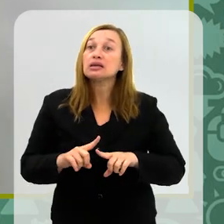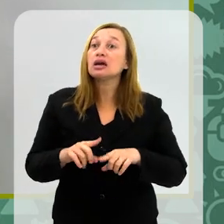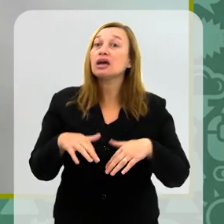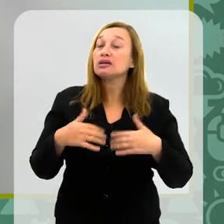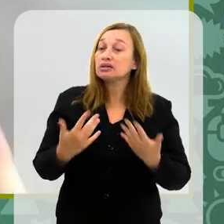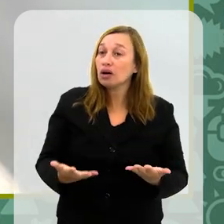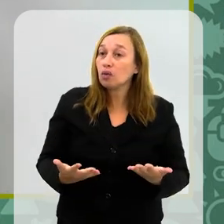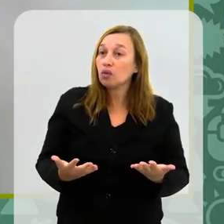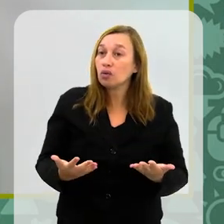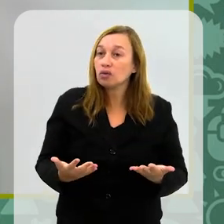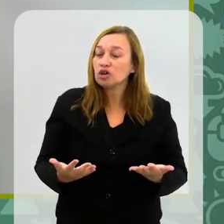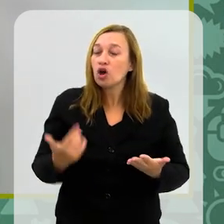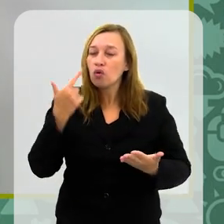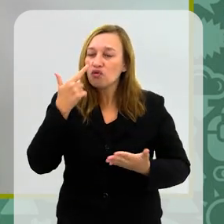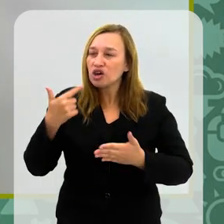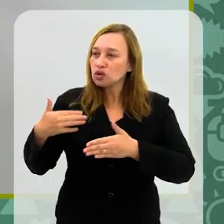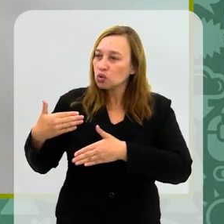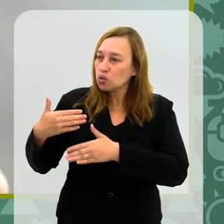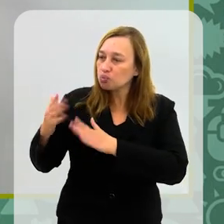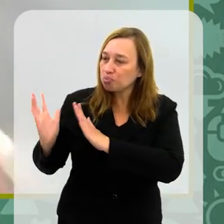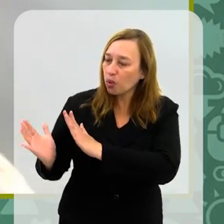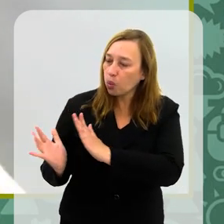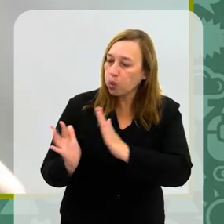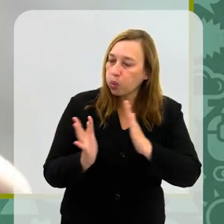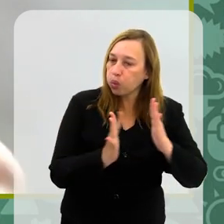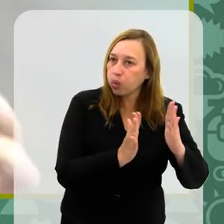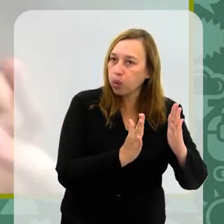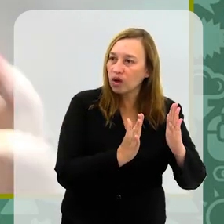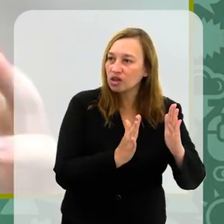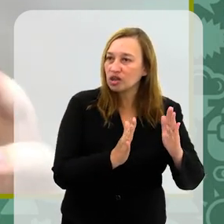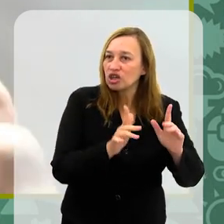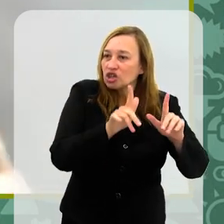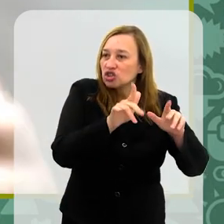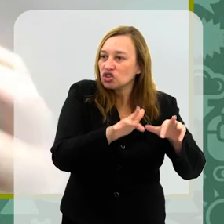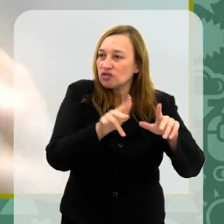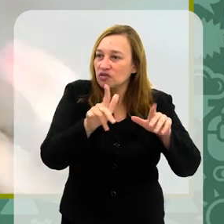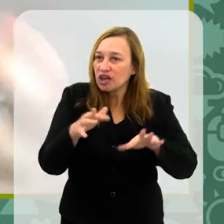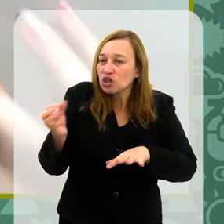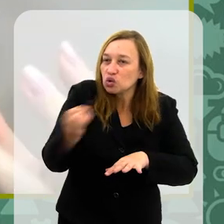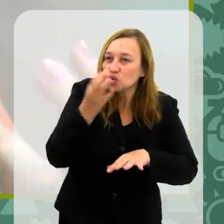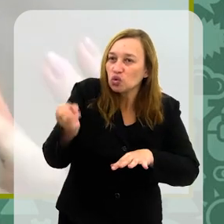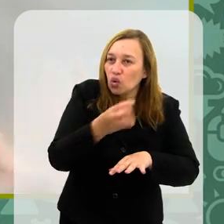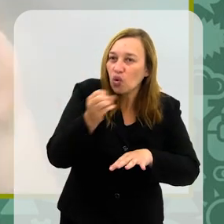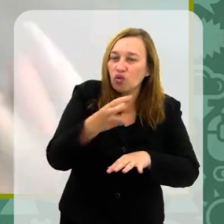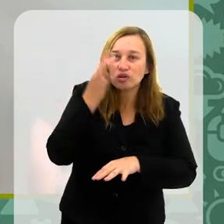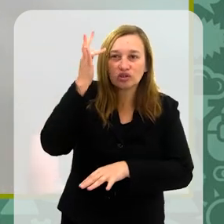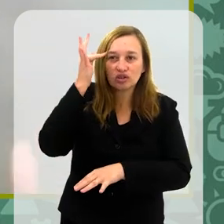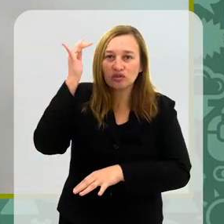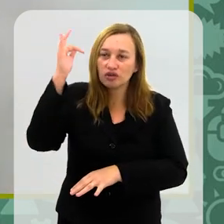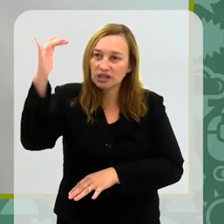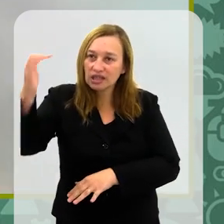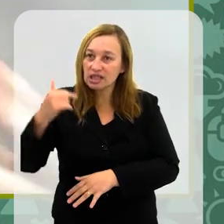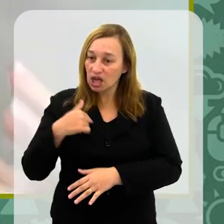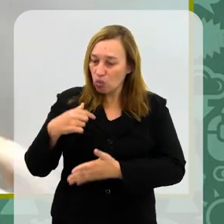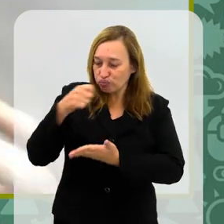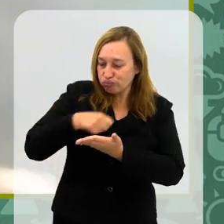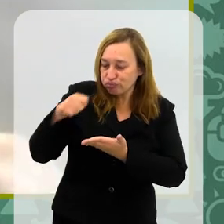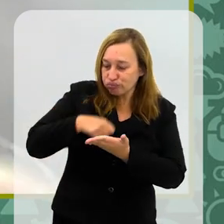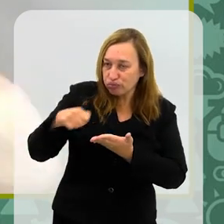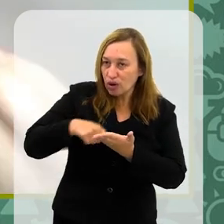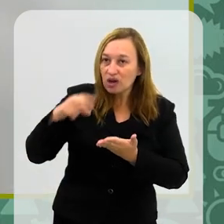Então, eu vejo que está sendo um processo bem atual, focando bastante no nicho de Fantasia, que é o que eu escrevo,